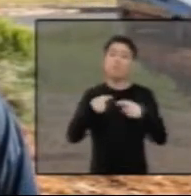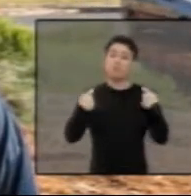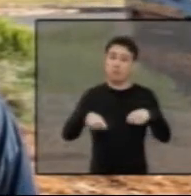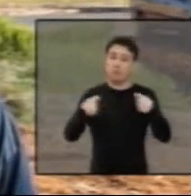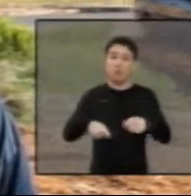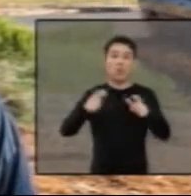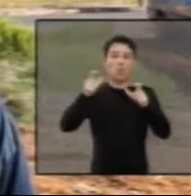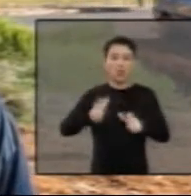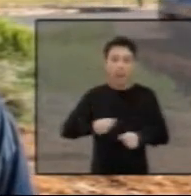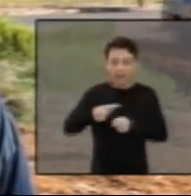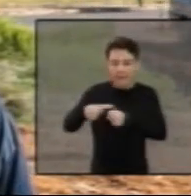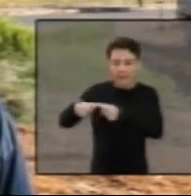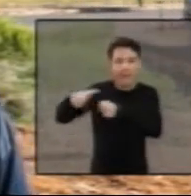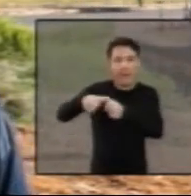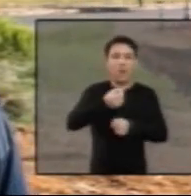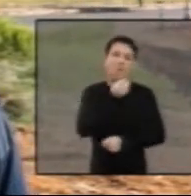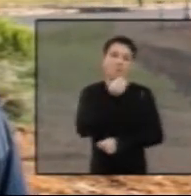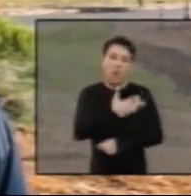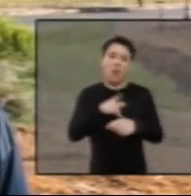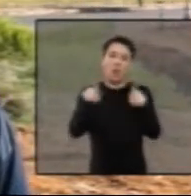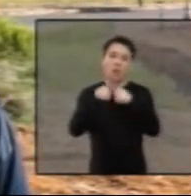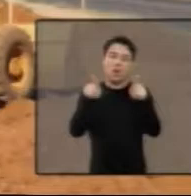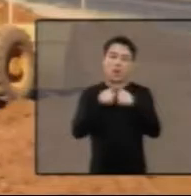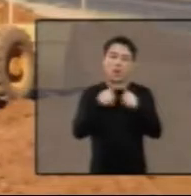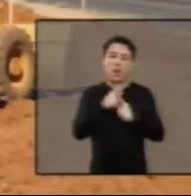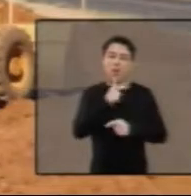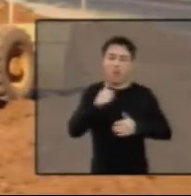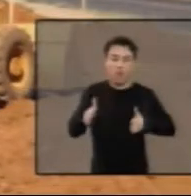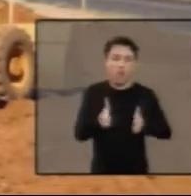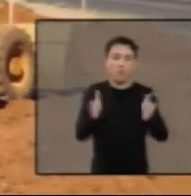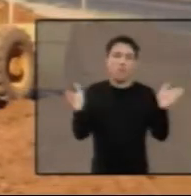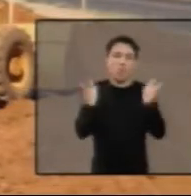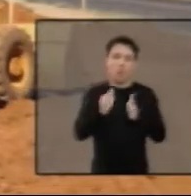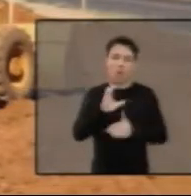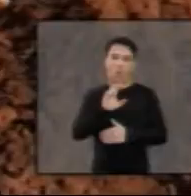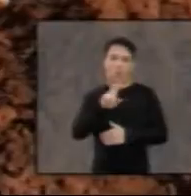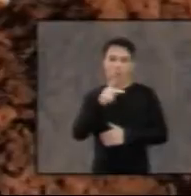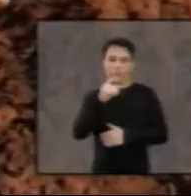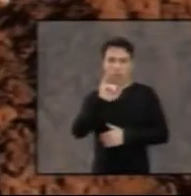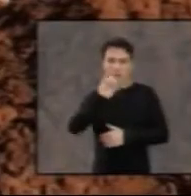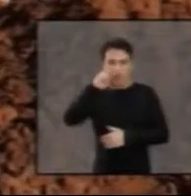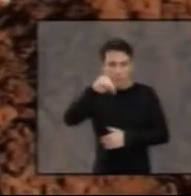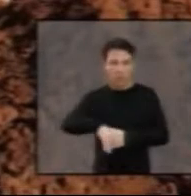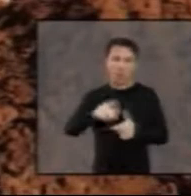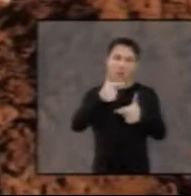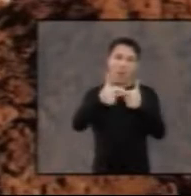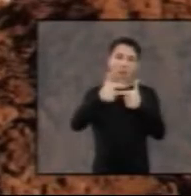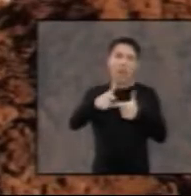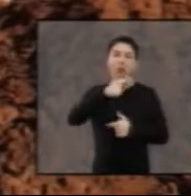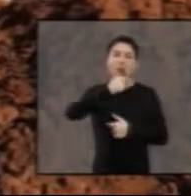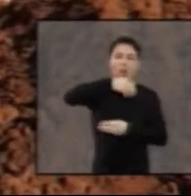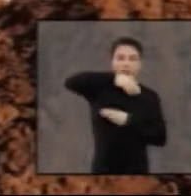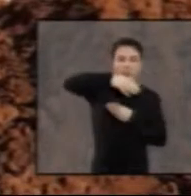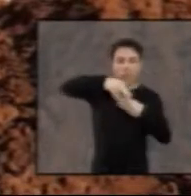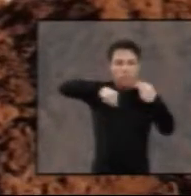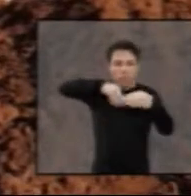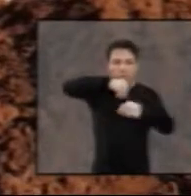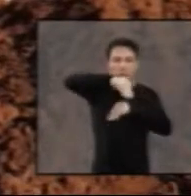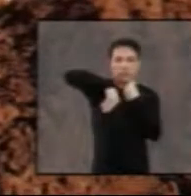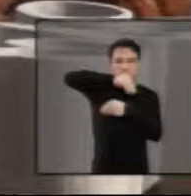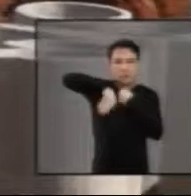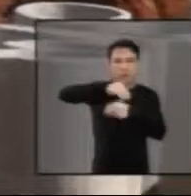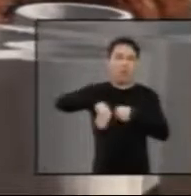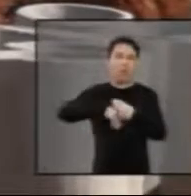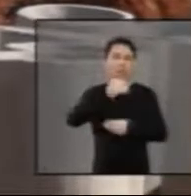tubo, fora as bocas de lobo, que são dezenas. Então, essa obra é necessária que se faça, então é um ganho para essa região, que estava